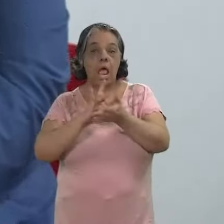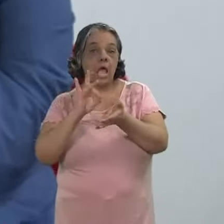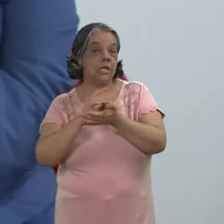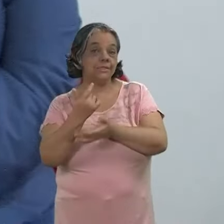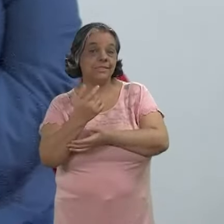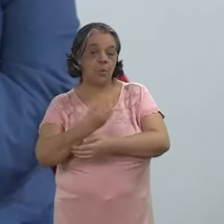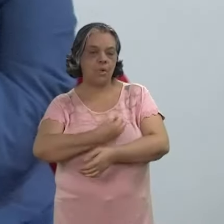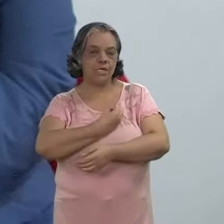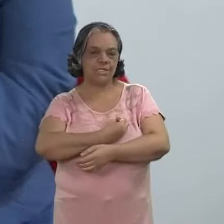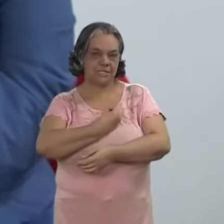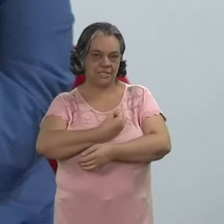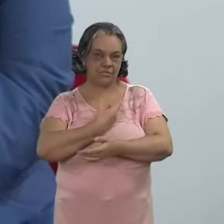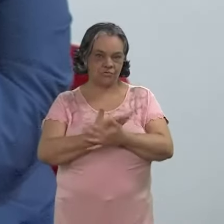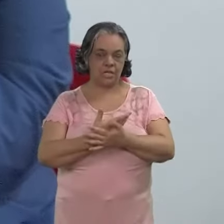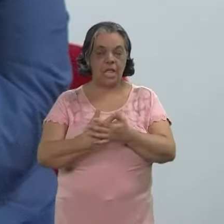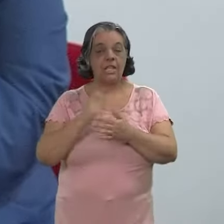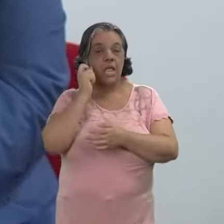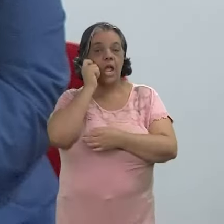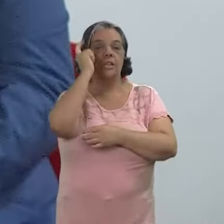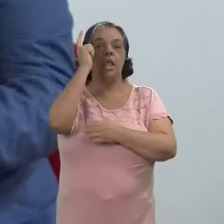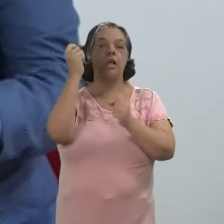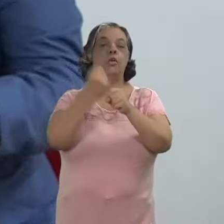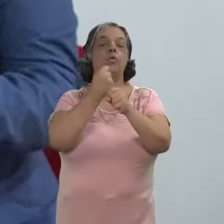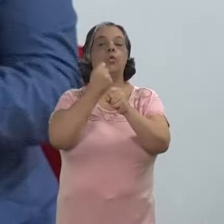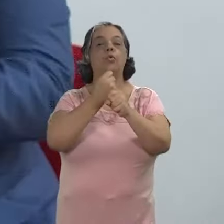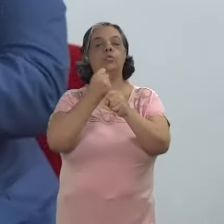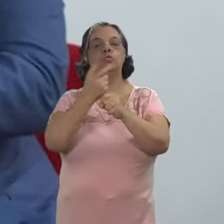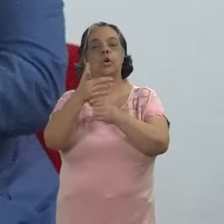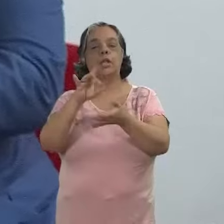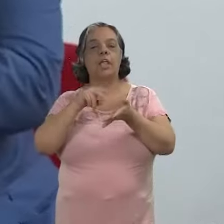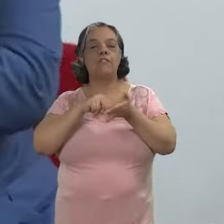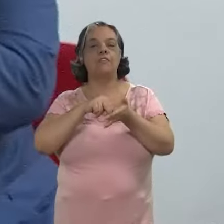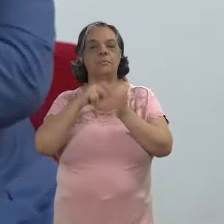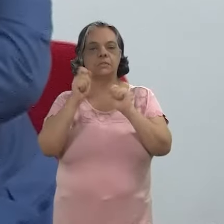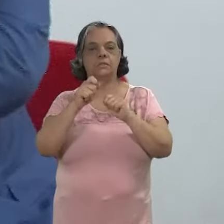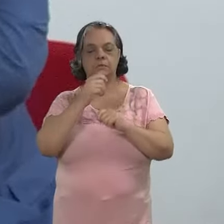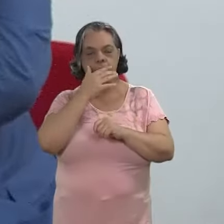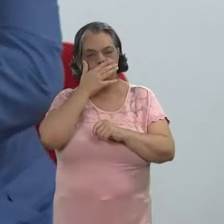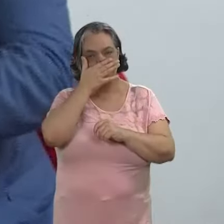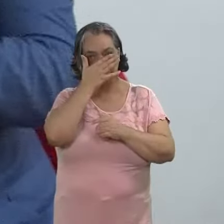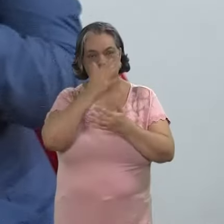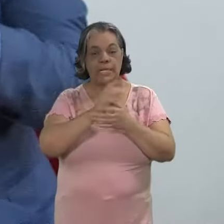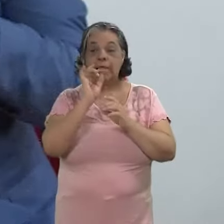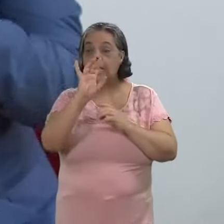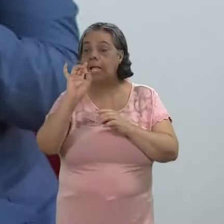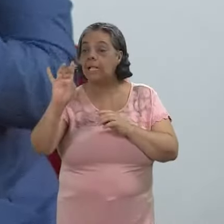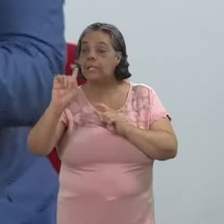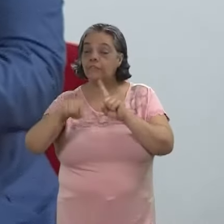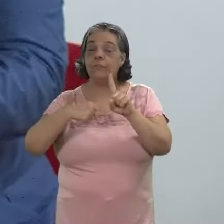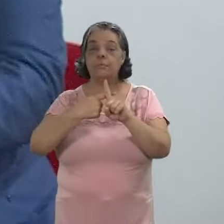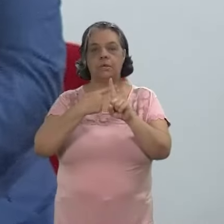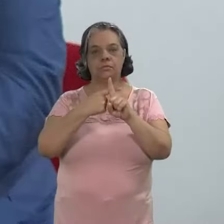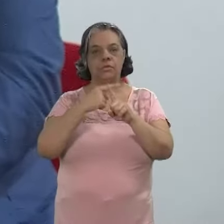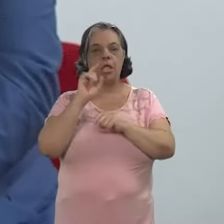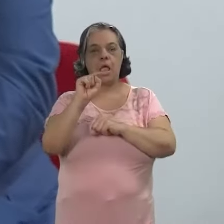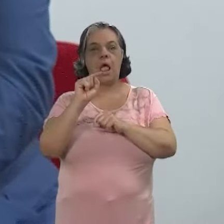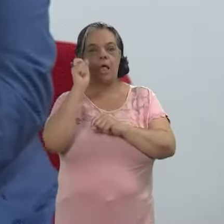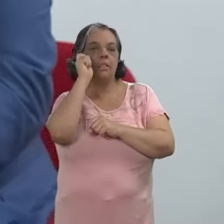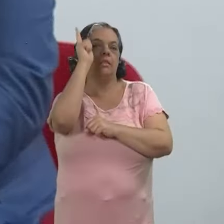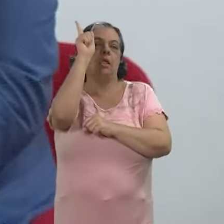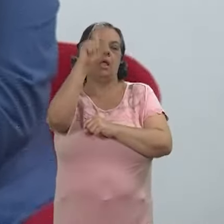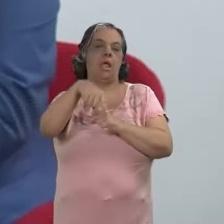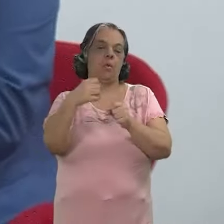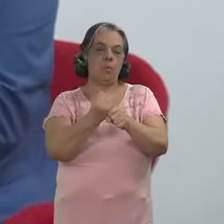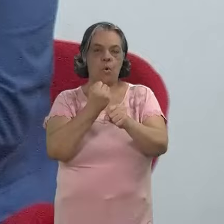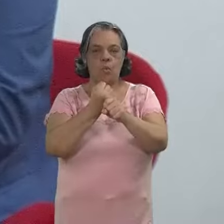a realidade não existe a realidade é fruto dessa ideia que a gente constrói que a gente afirma o seja então cada vez mais a